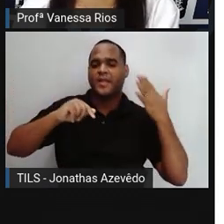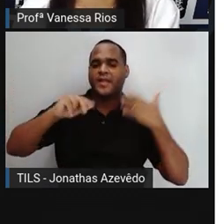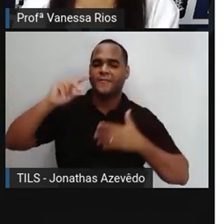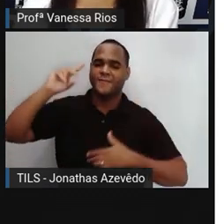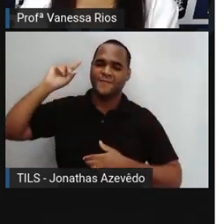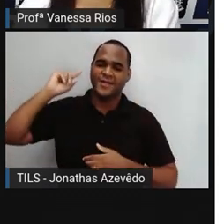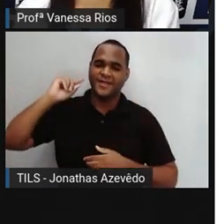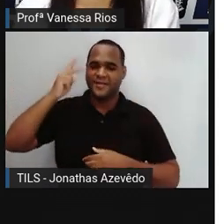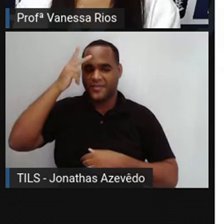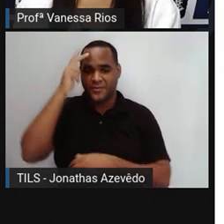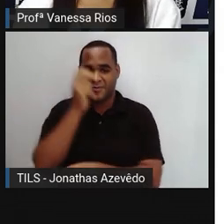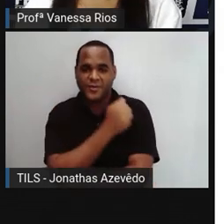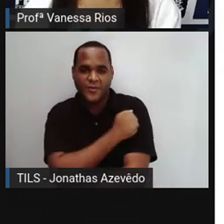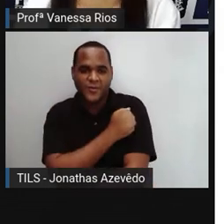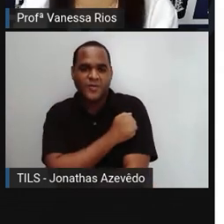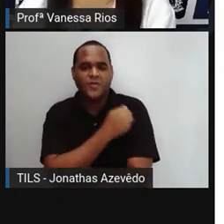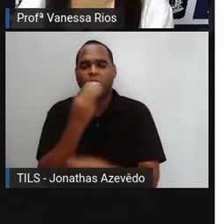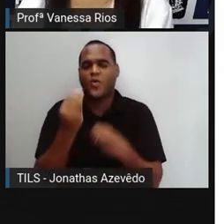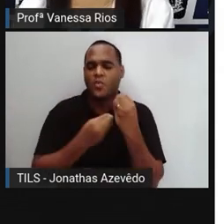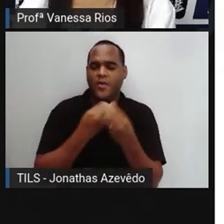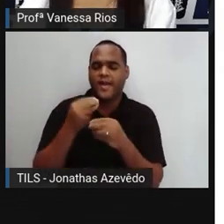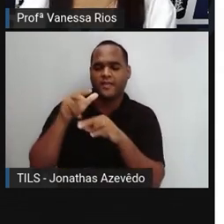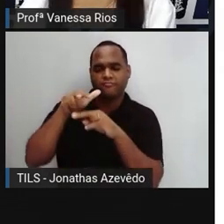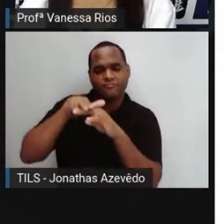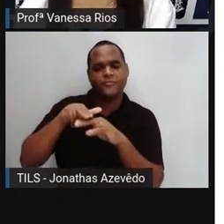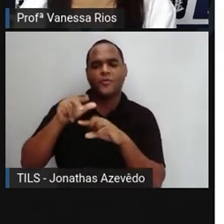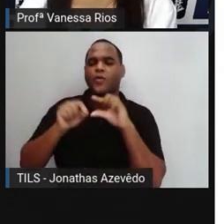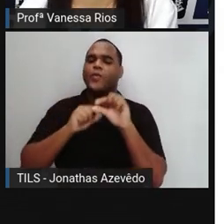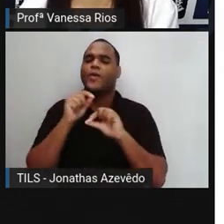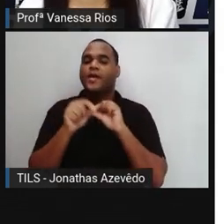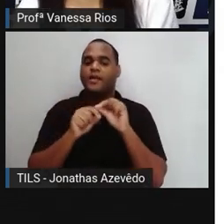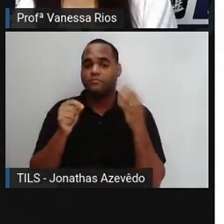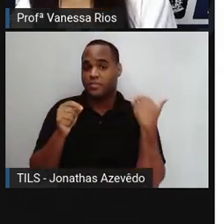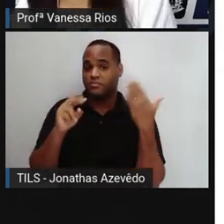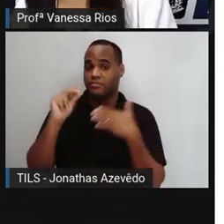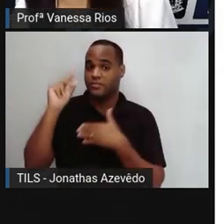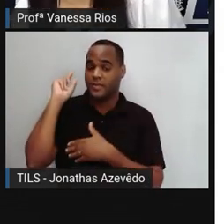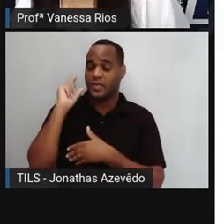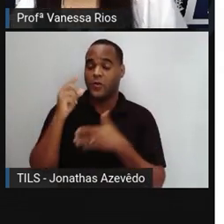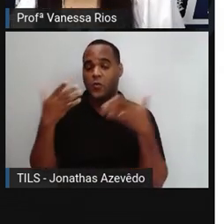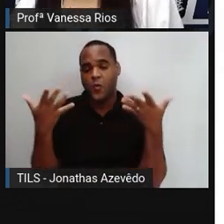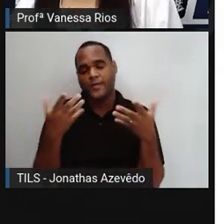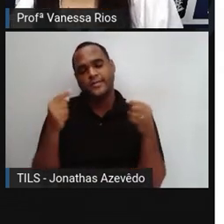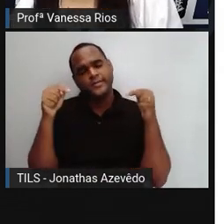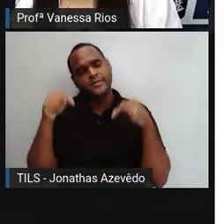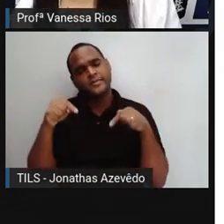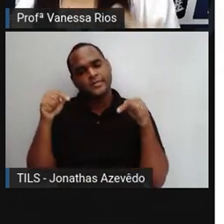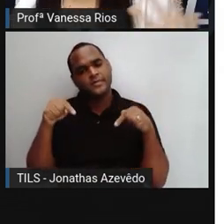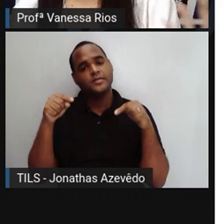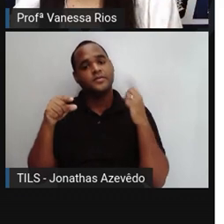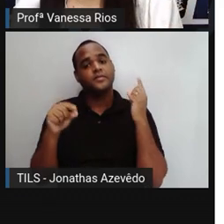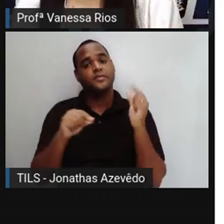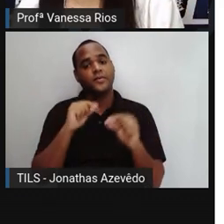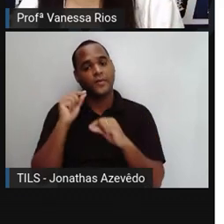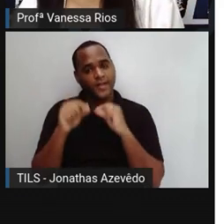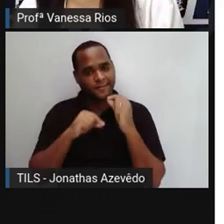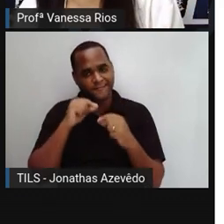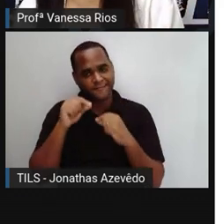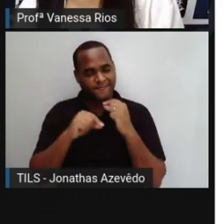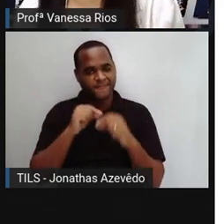estudantes? E quais as poses, né, que faziam antigamente? E quais aí essas fotos, como essas